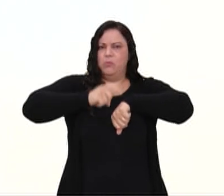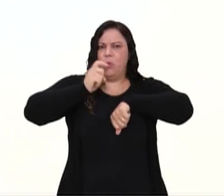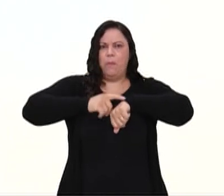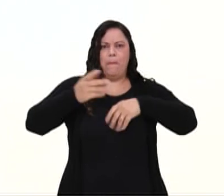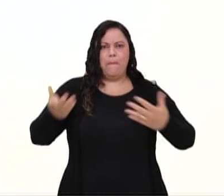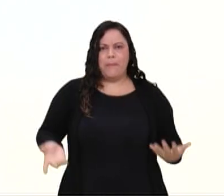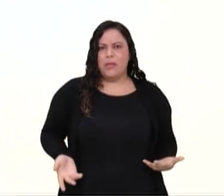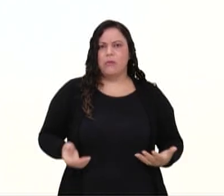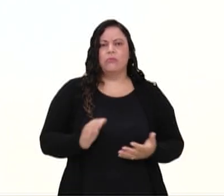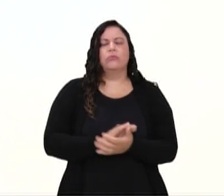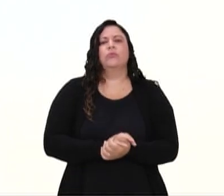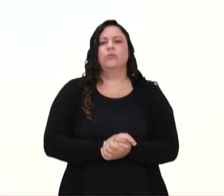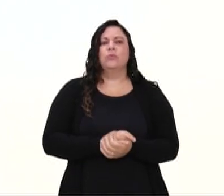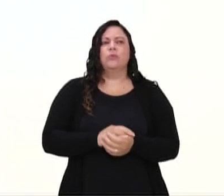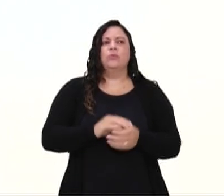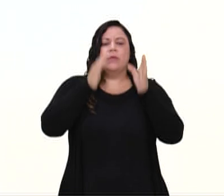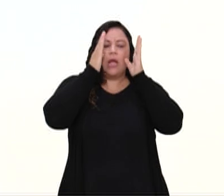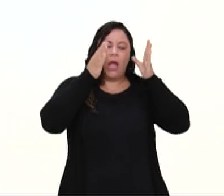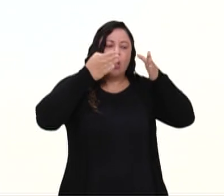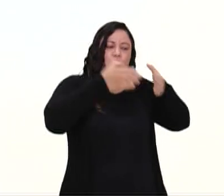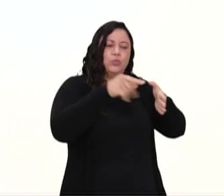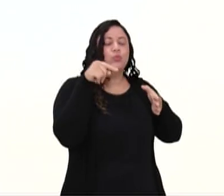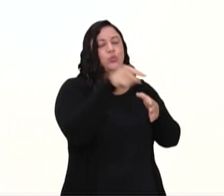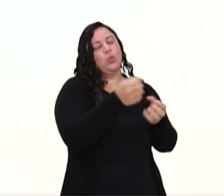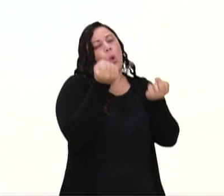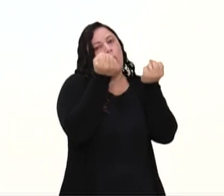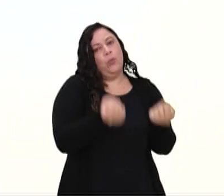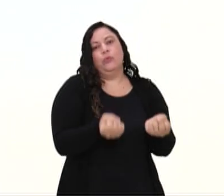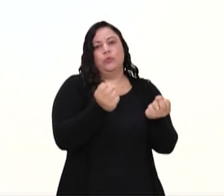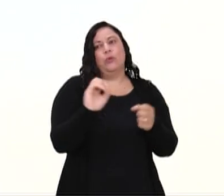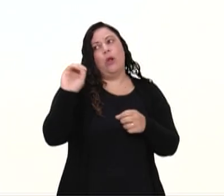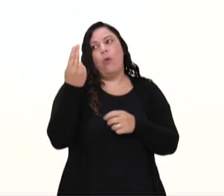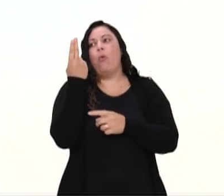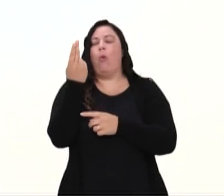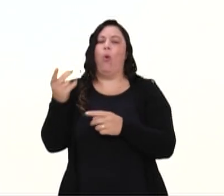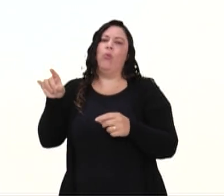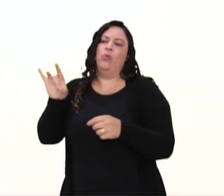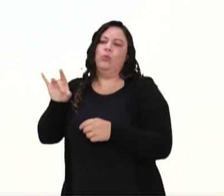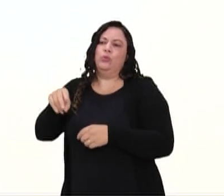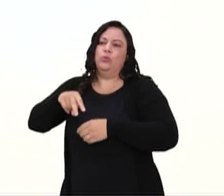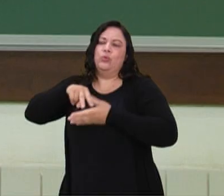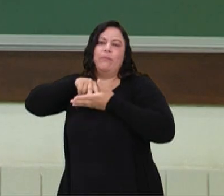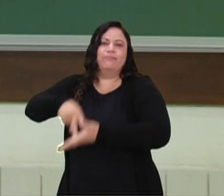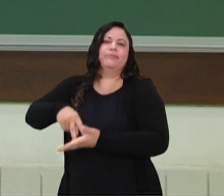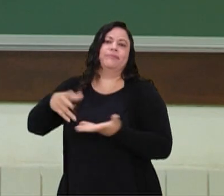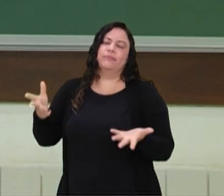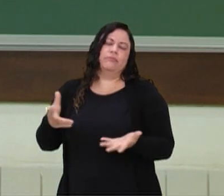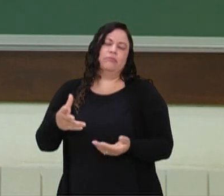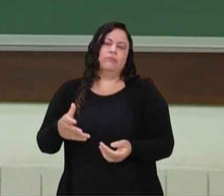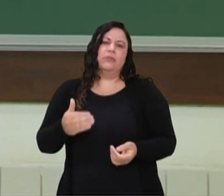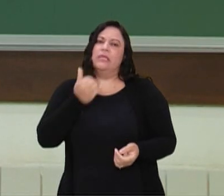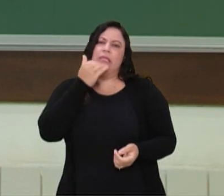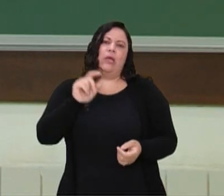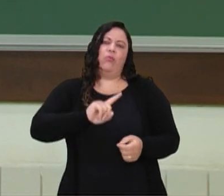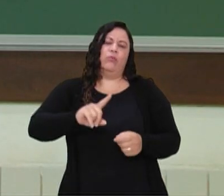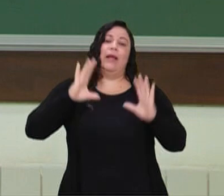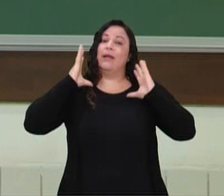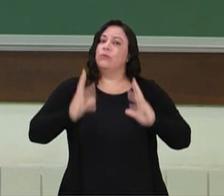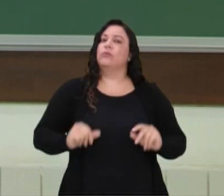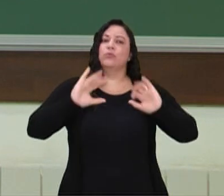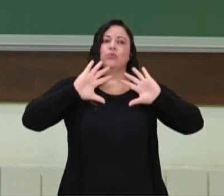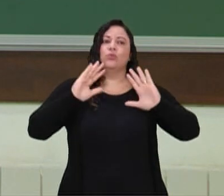tem um trabalho específico. Ah, só força muscular ou só resistência. Não. É um trabalho amplo.